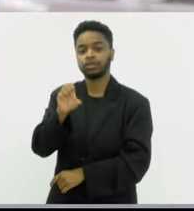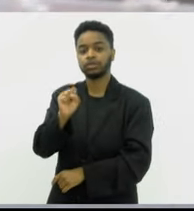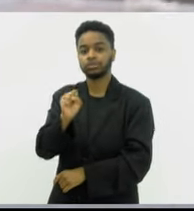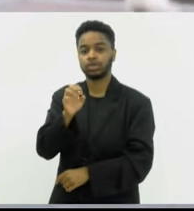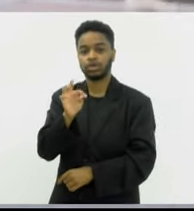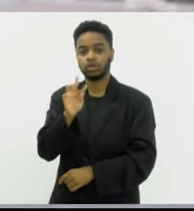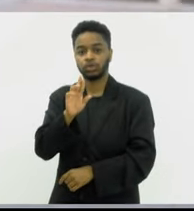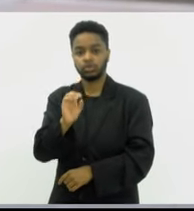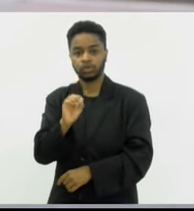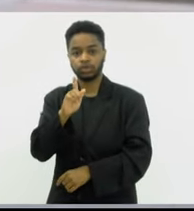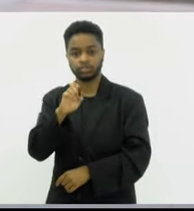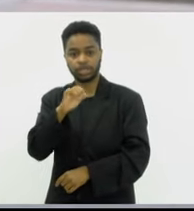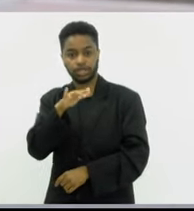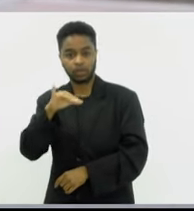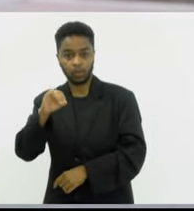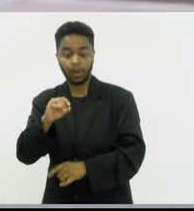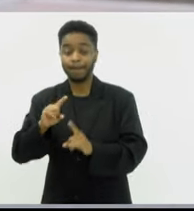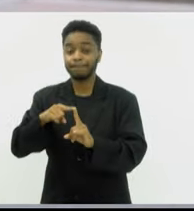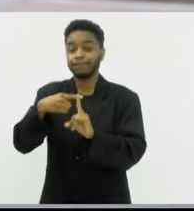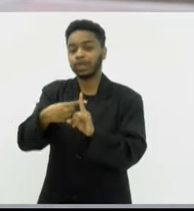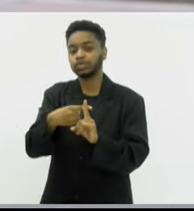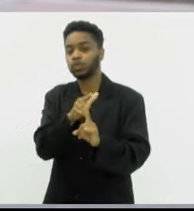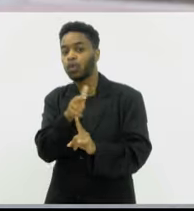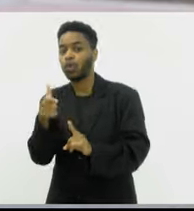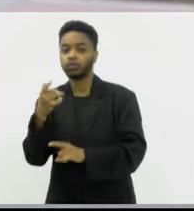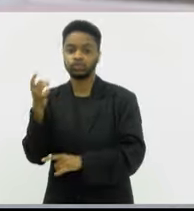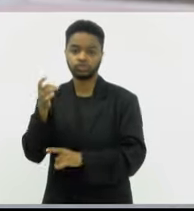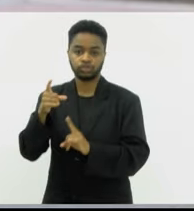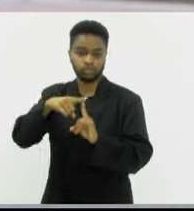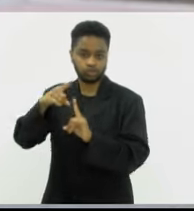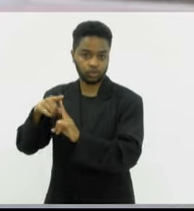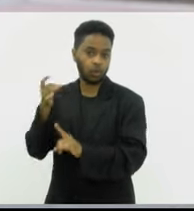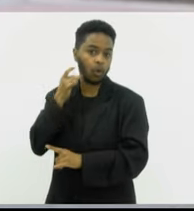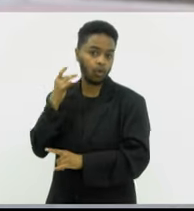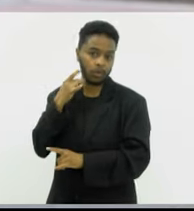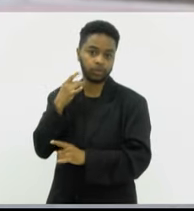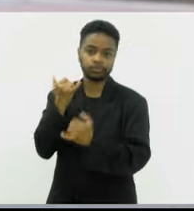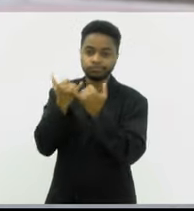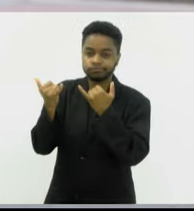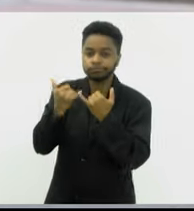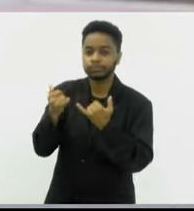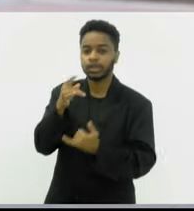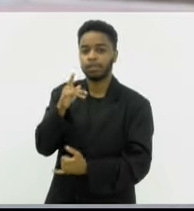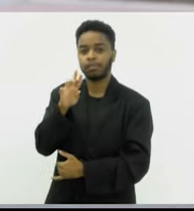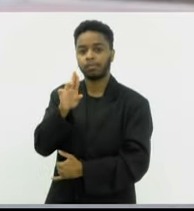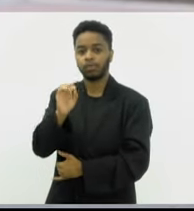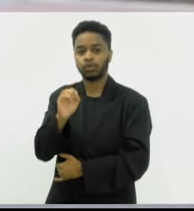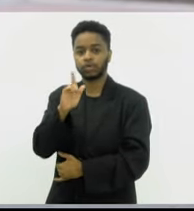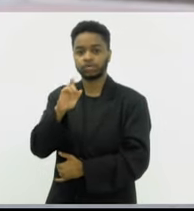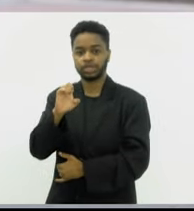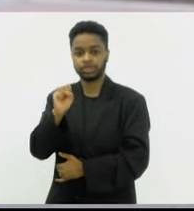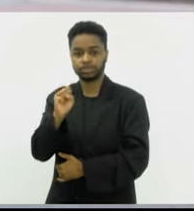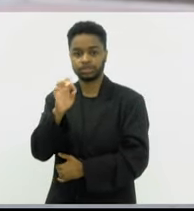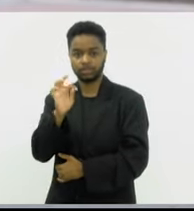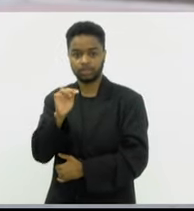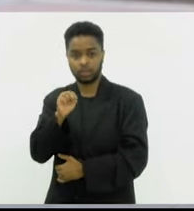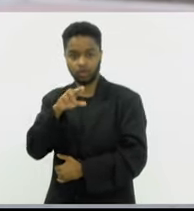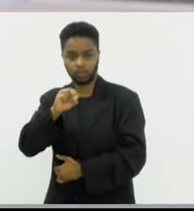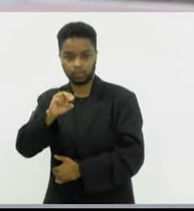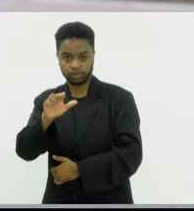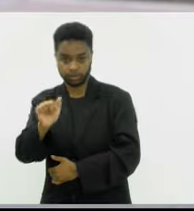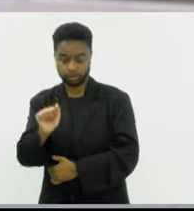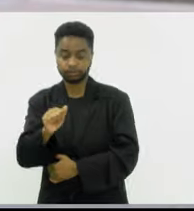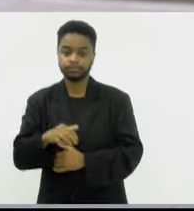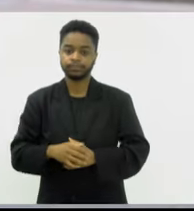progestágeno. Quer dizer, não é a progesterona micronizada oral, como a gente faz. É um progestágeno, um